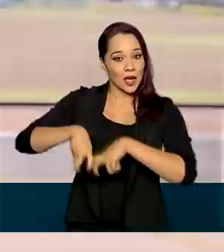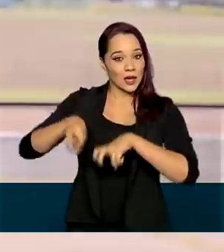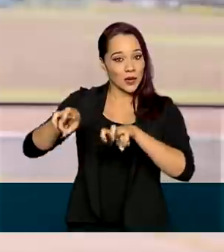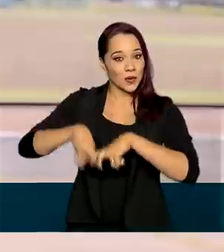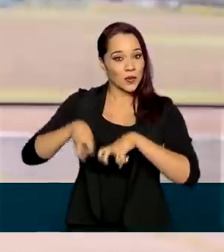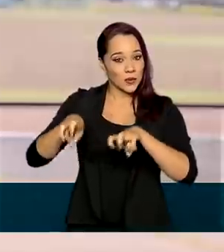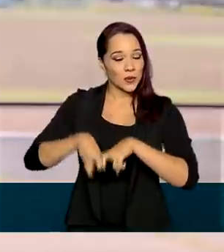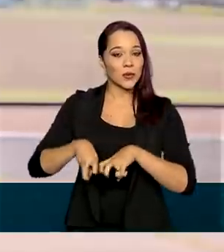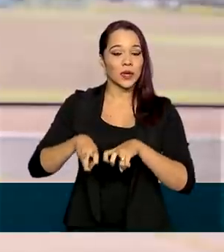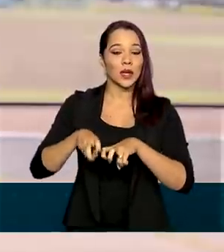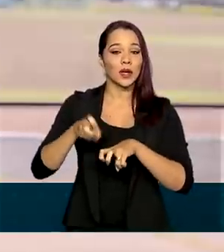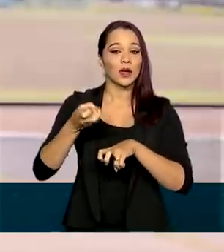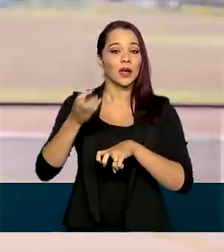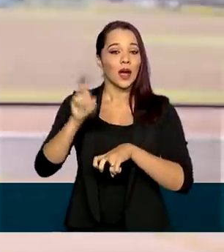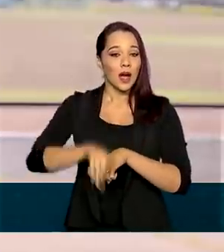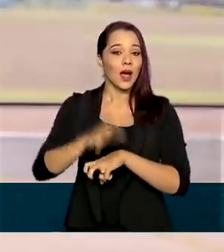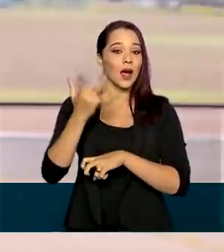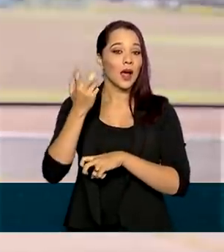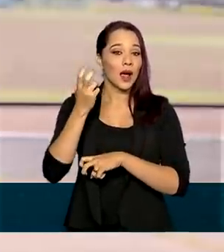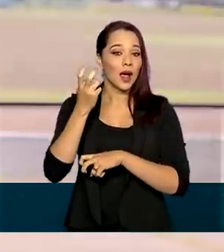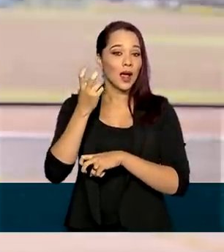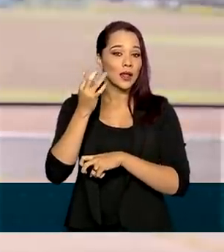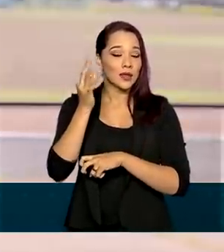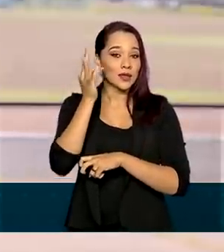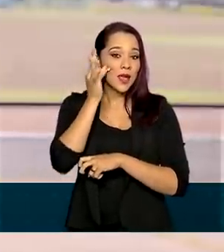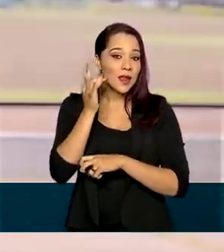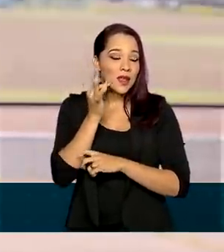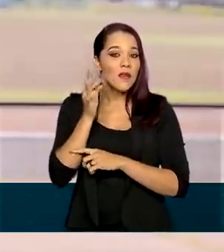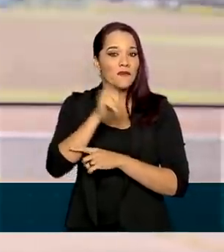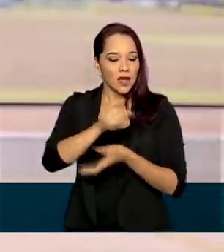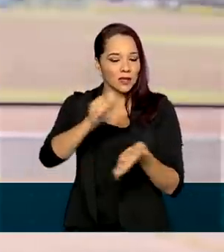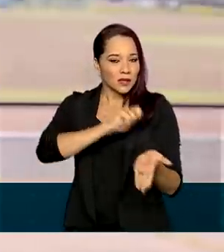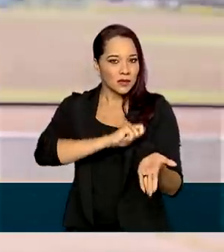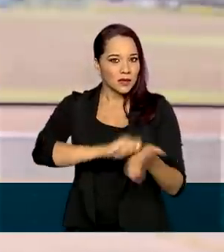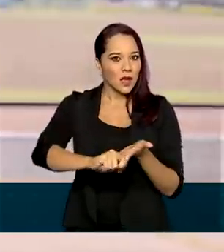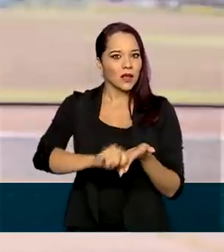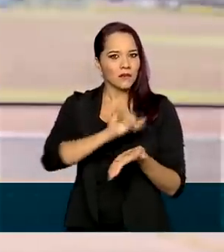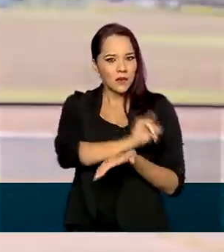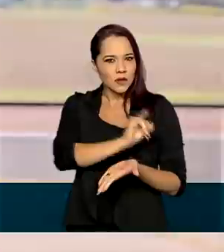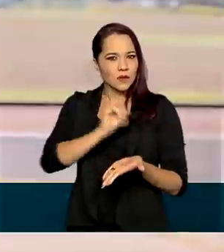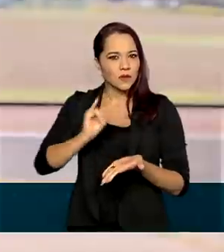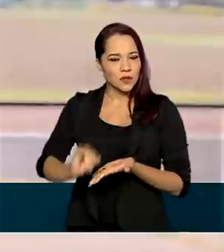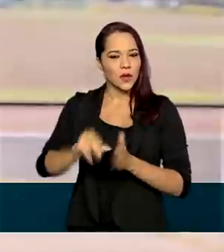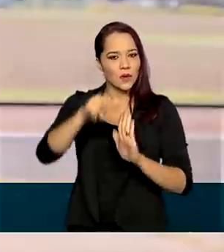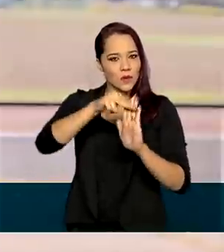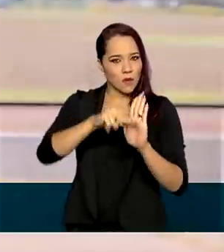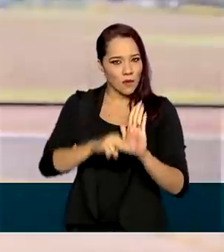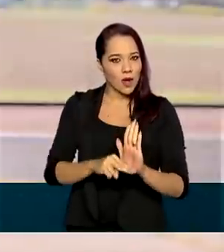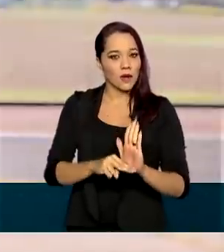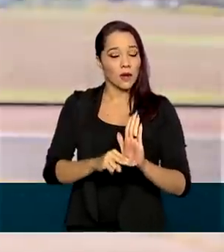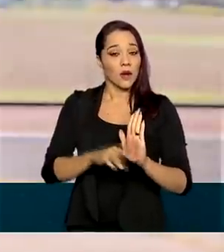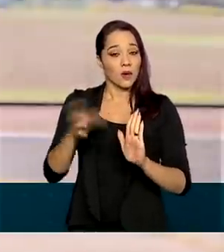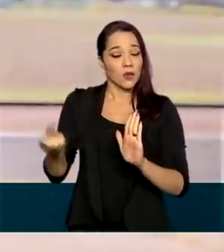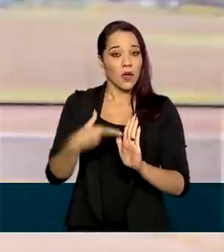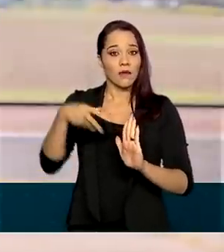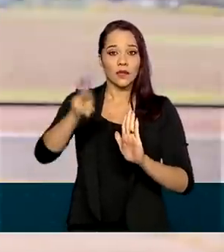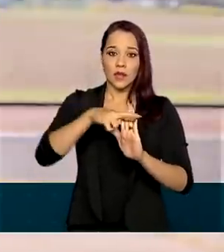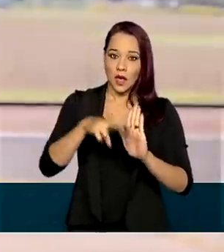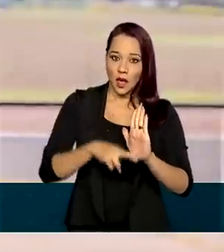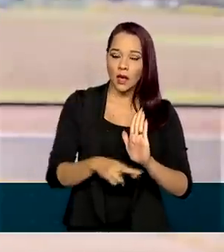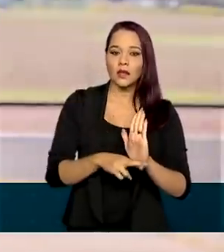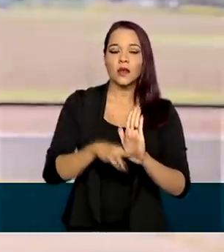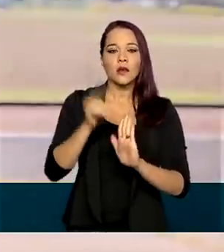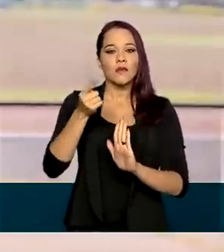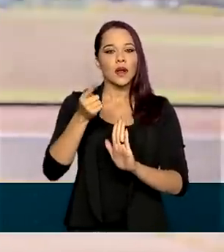Pecuária e Abastecimento, Tereza Cristina, será assinada uma instrução normativa com novas regras para